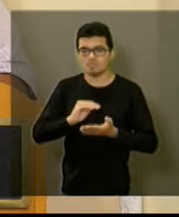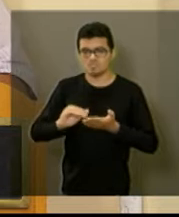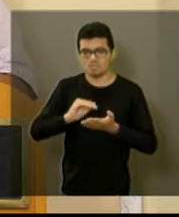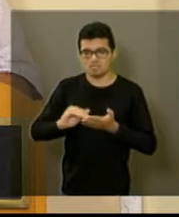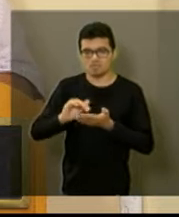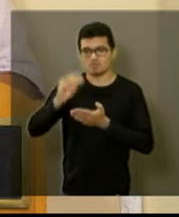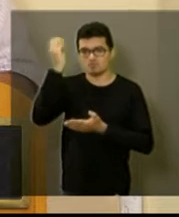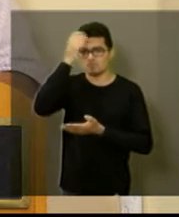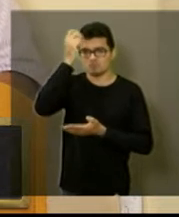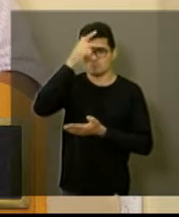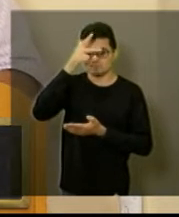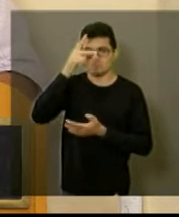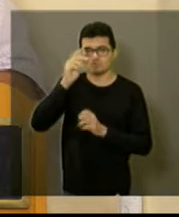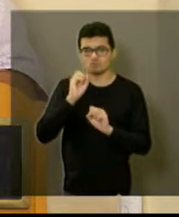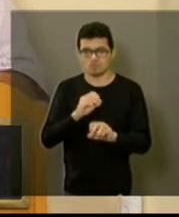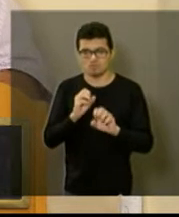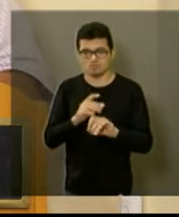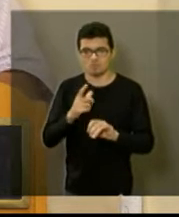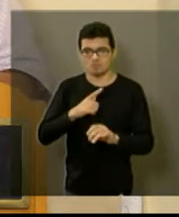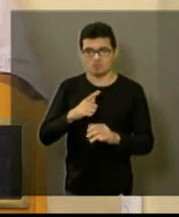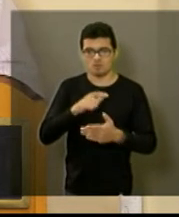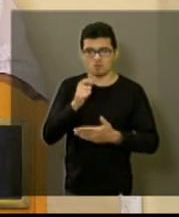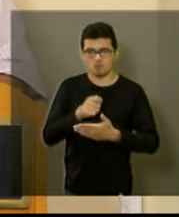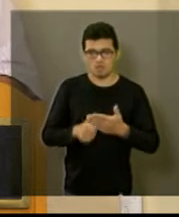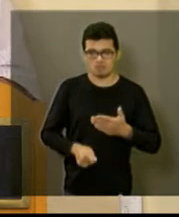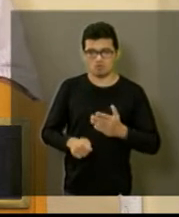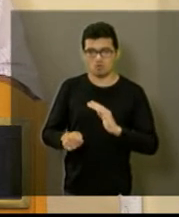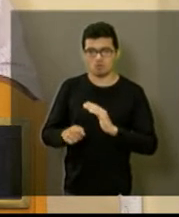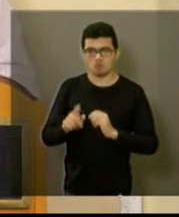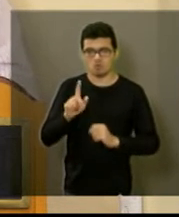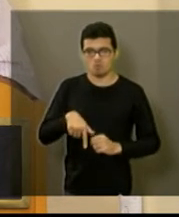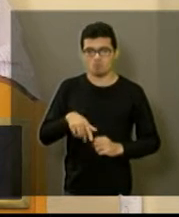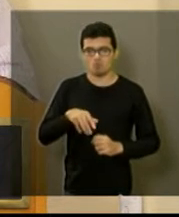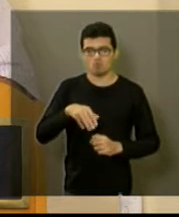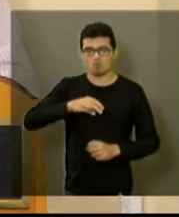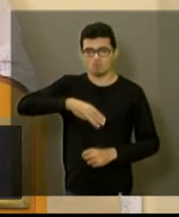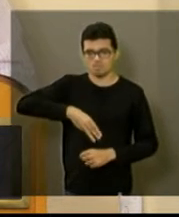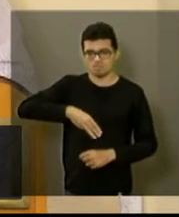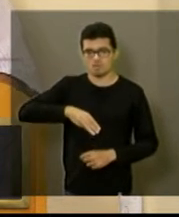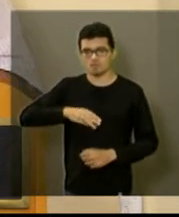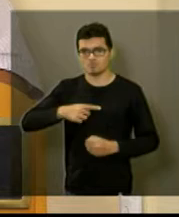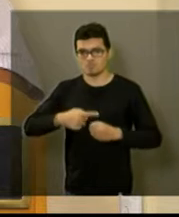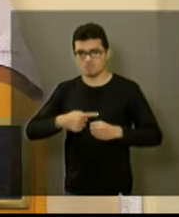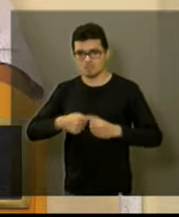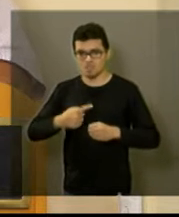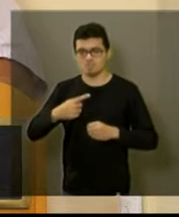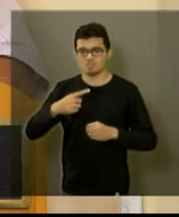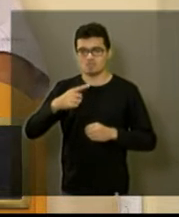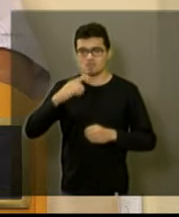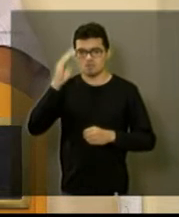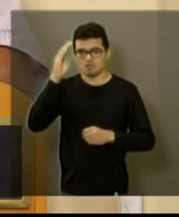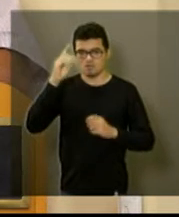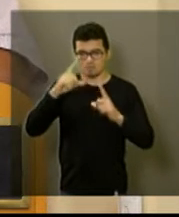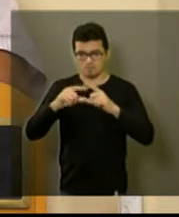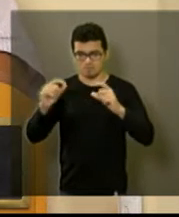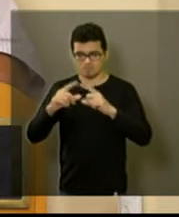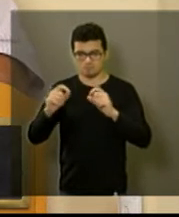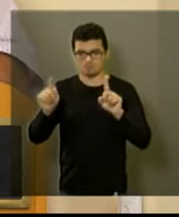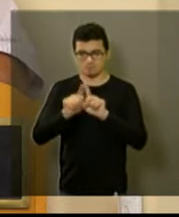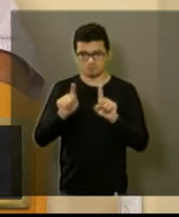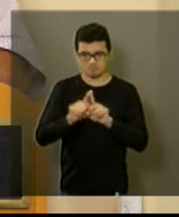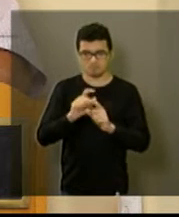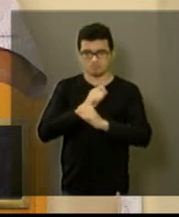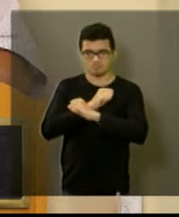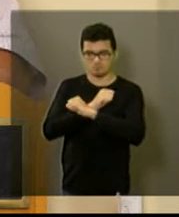Municipal de Habitação um relatório para o Ministério das Cidades em Brasília e para a Caixa Econômica Federal. Hoje, são